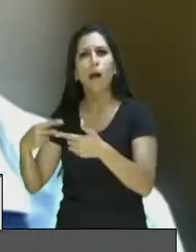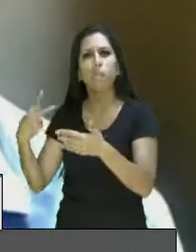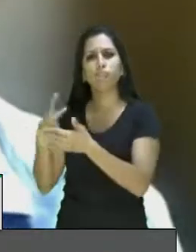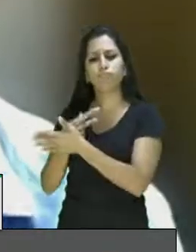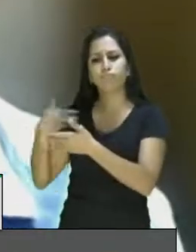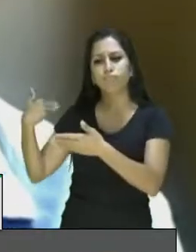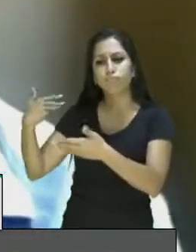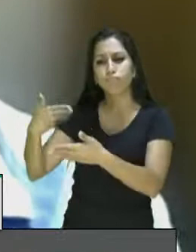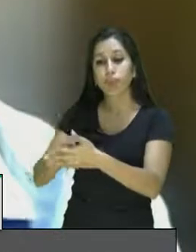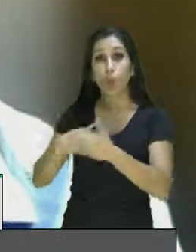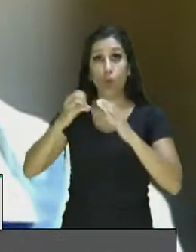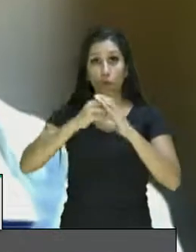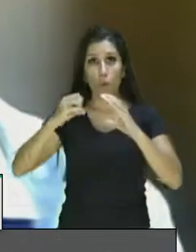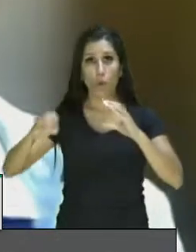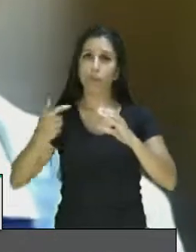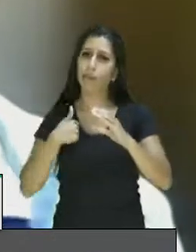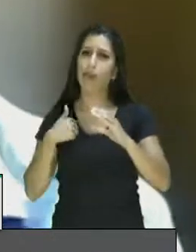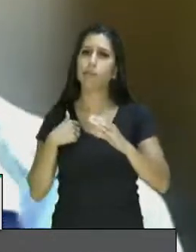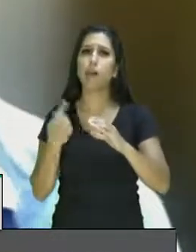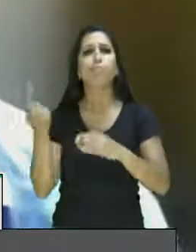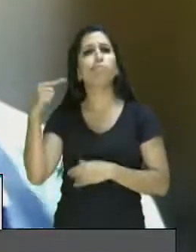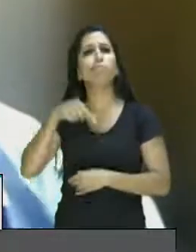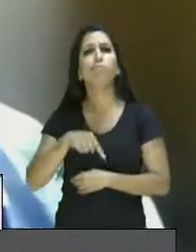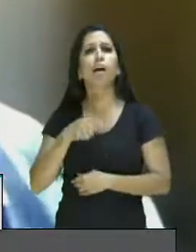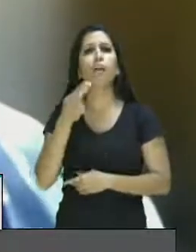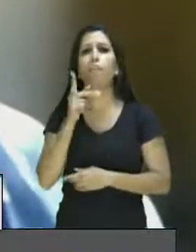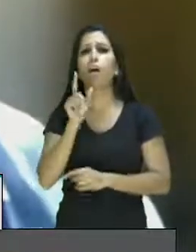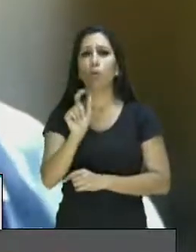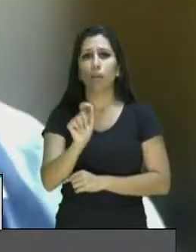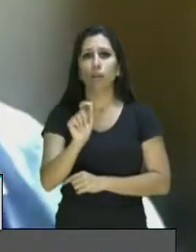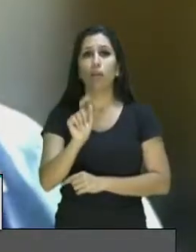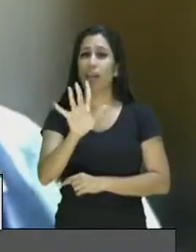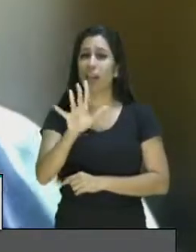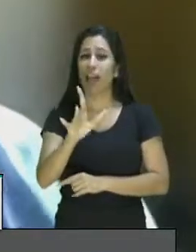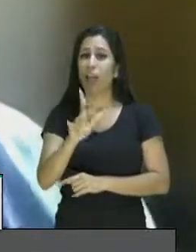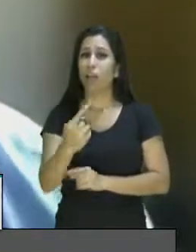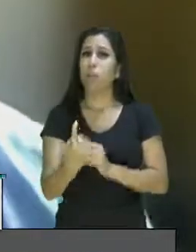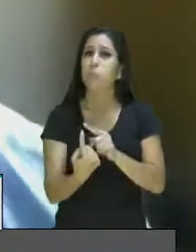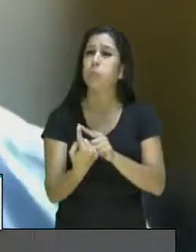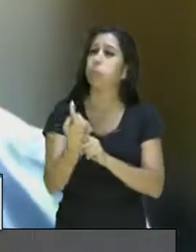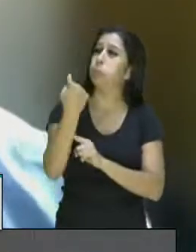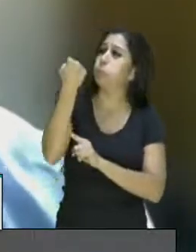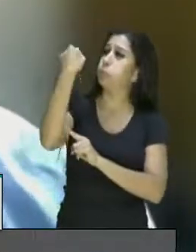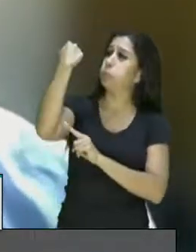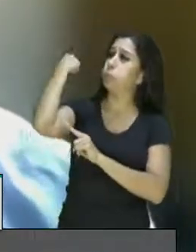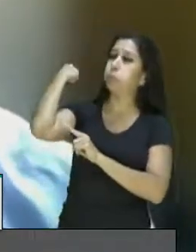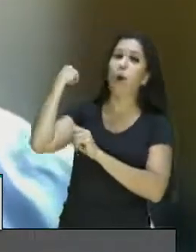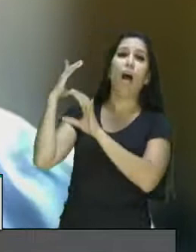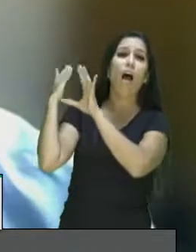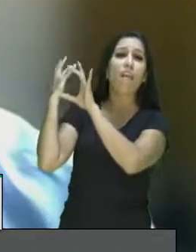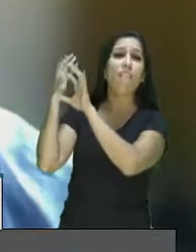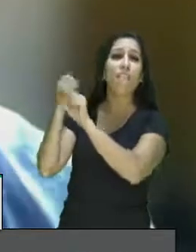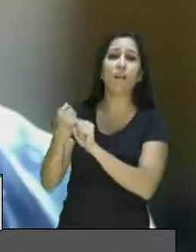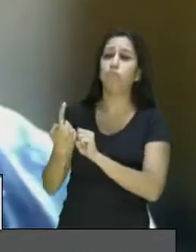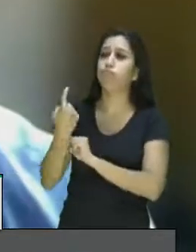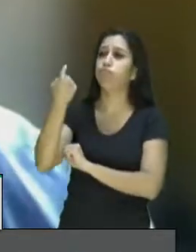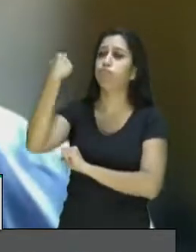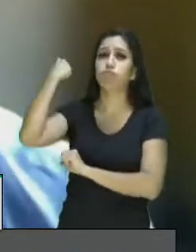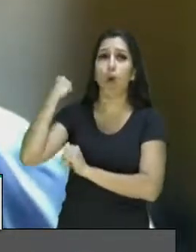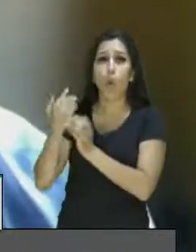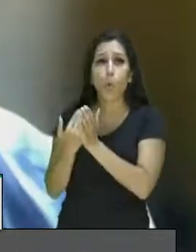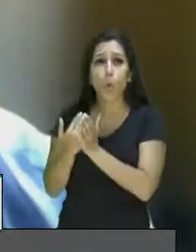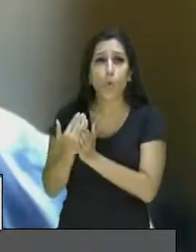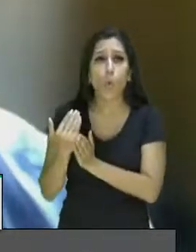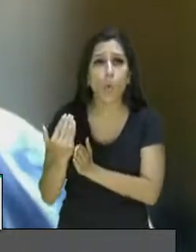e aí na minha fala aqui eu quero trazer, voltar bem lá atrás, desde o que foi o início desse governo, que